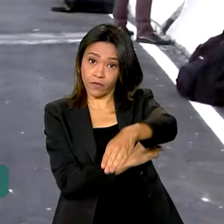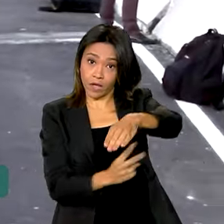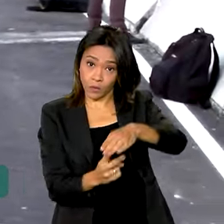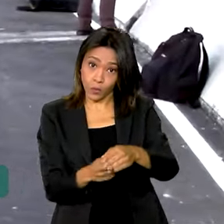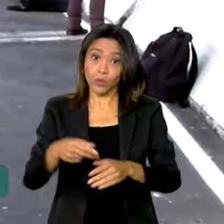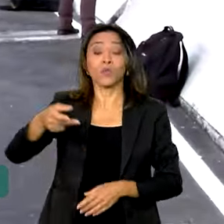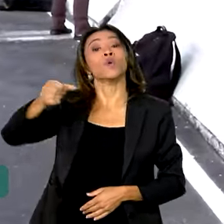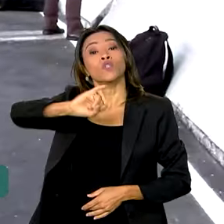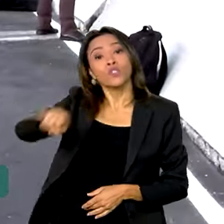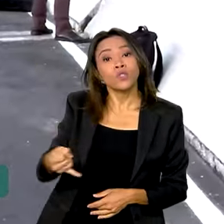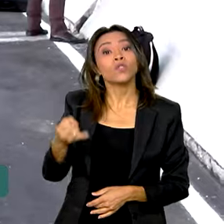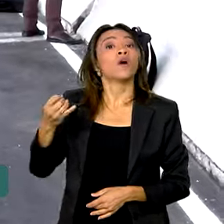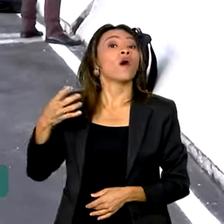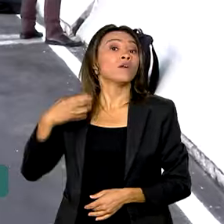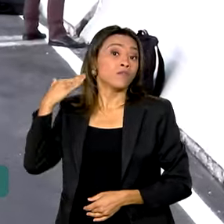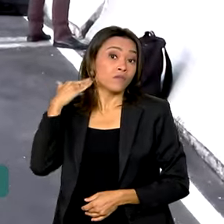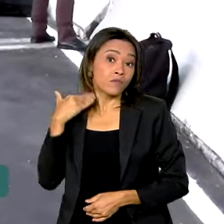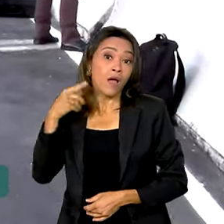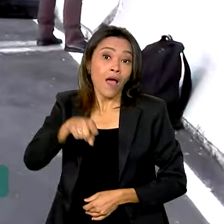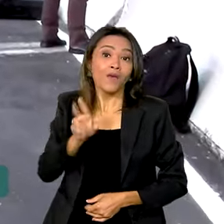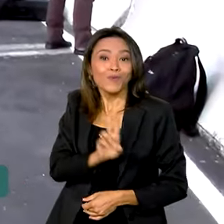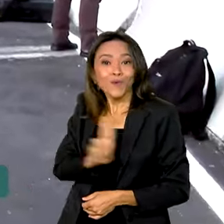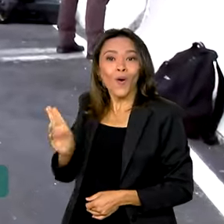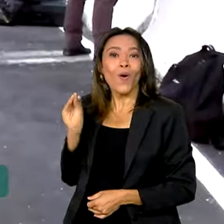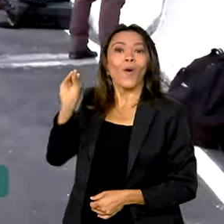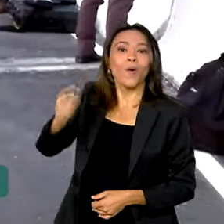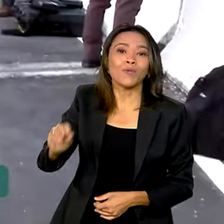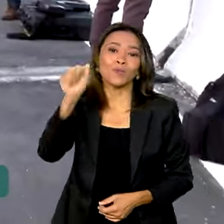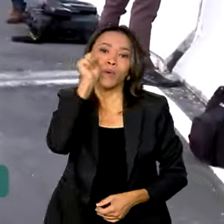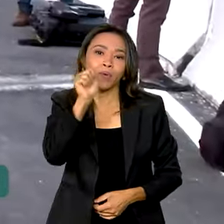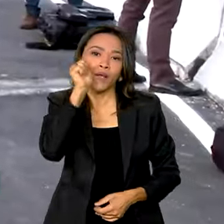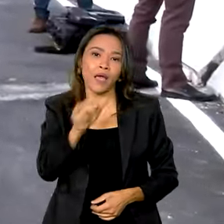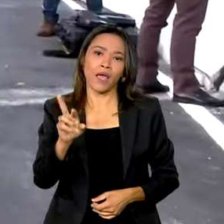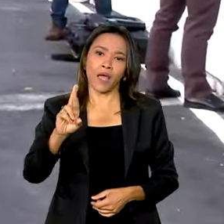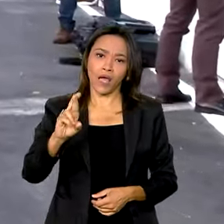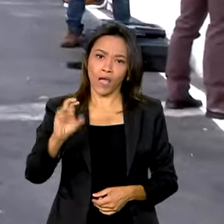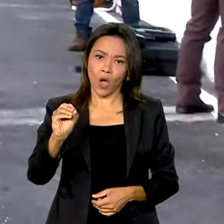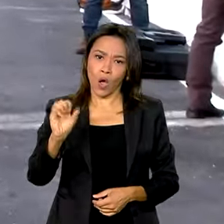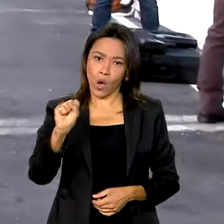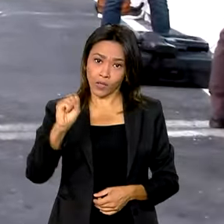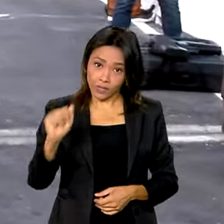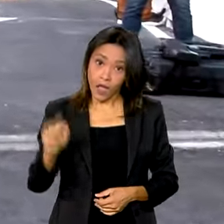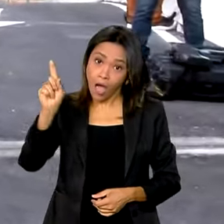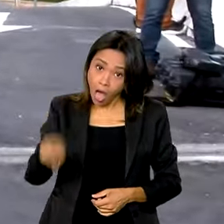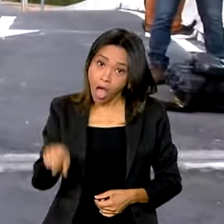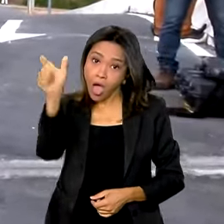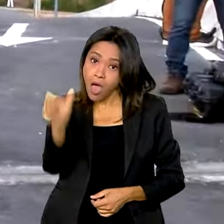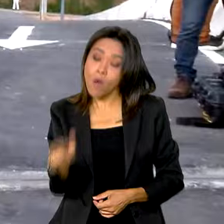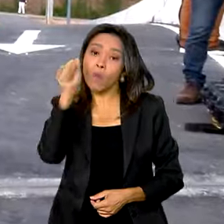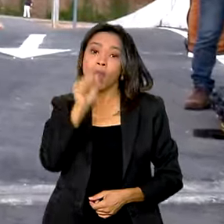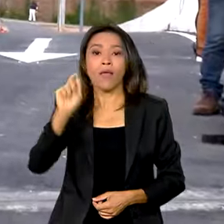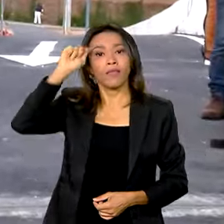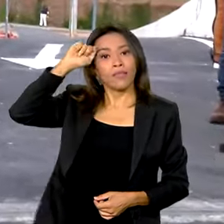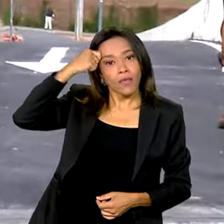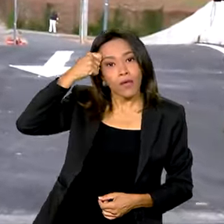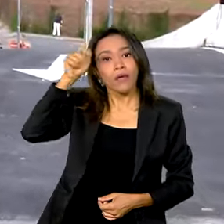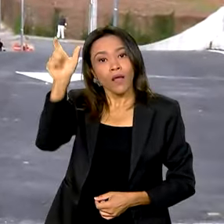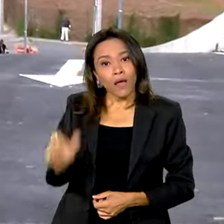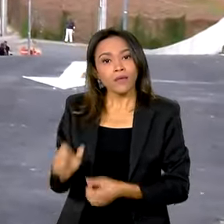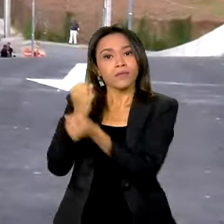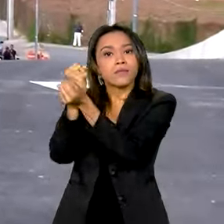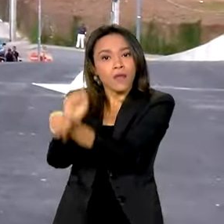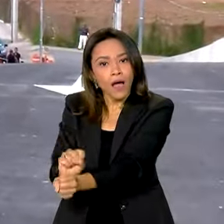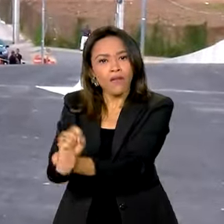de Fora a receber o nome de uma mulher. Rosa Cabinda foi uma mulher, negra, escravizada, que no